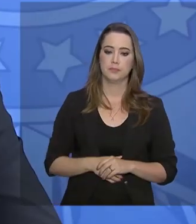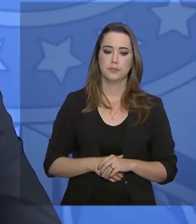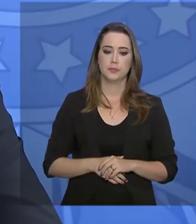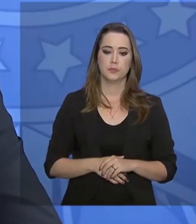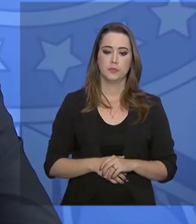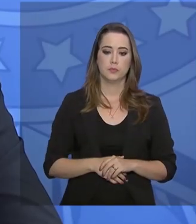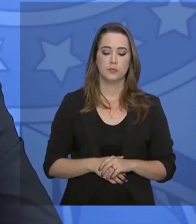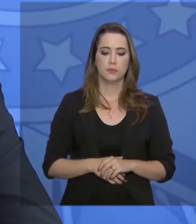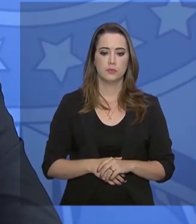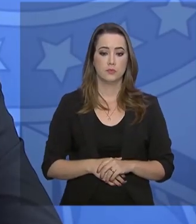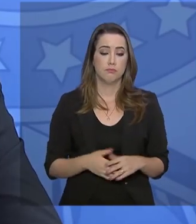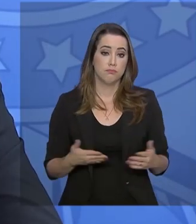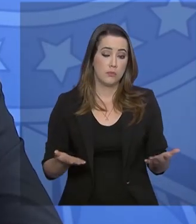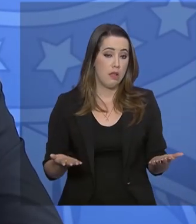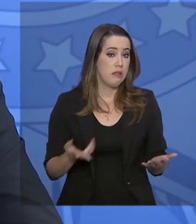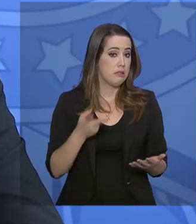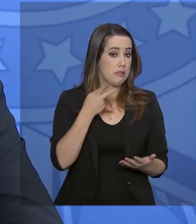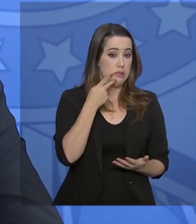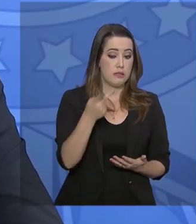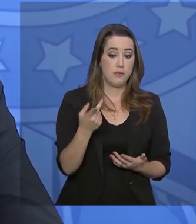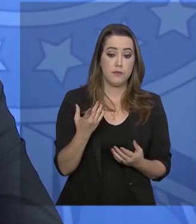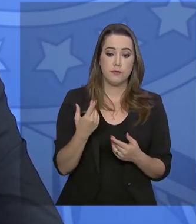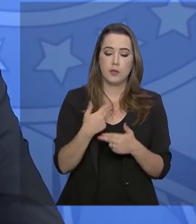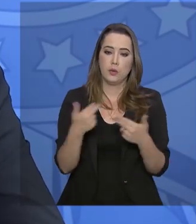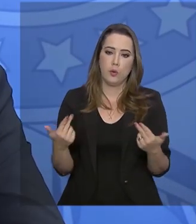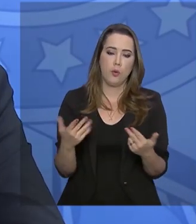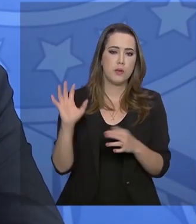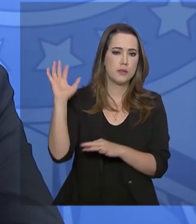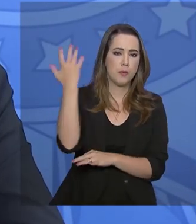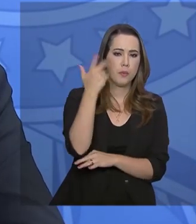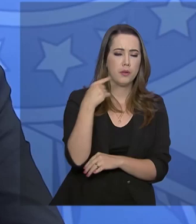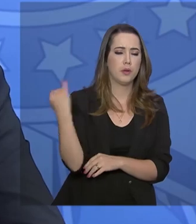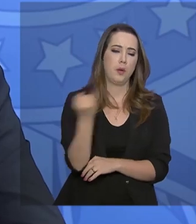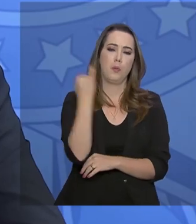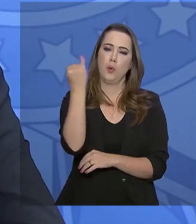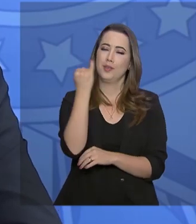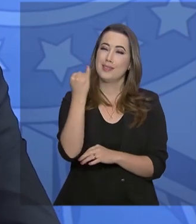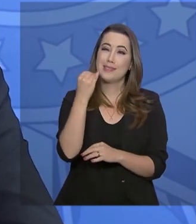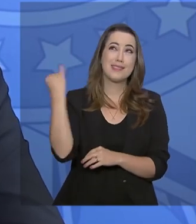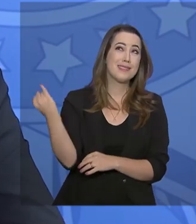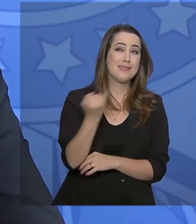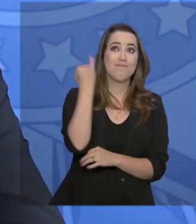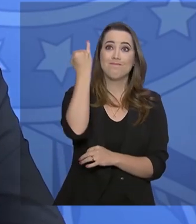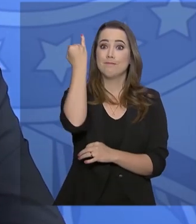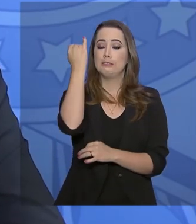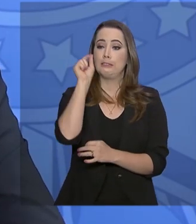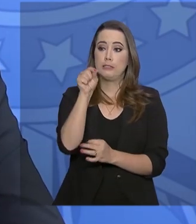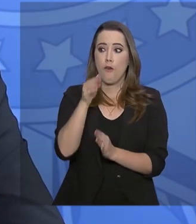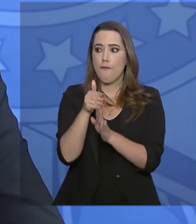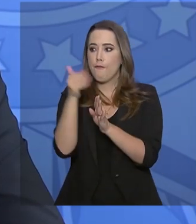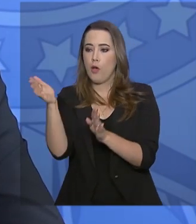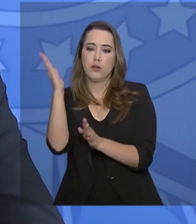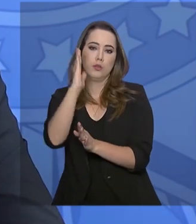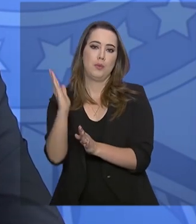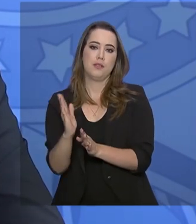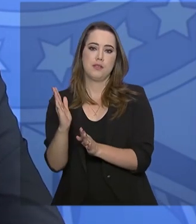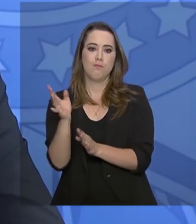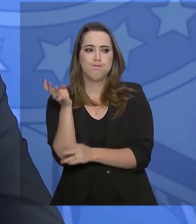Quando se fala em questões ambientais, tem uma repercussão enorme fora do Brasil. Nós temos